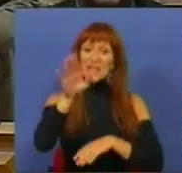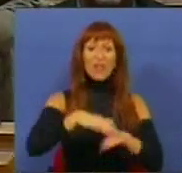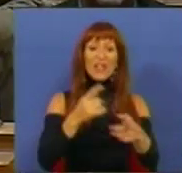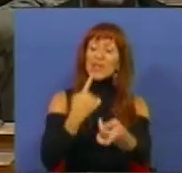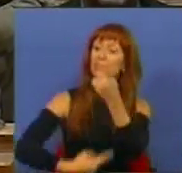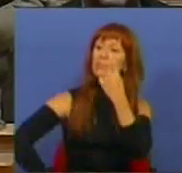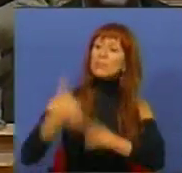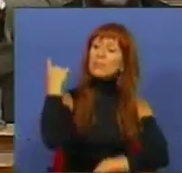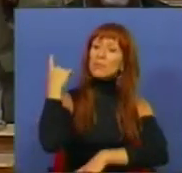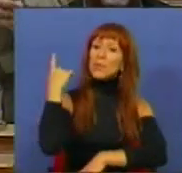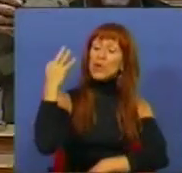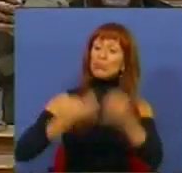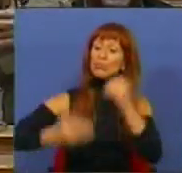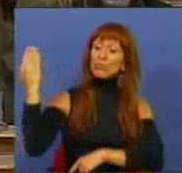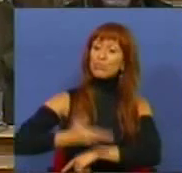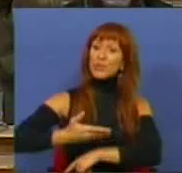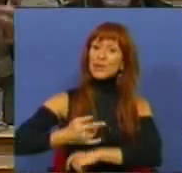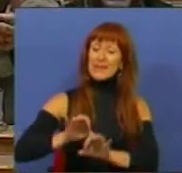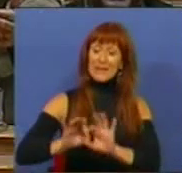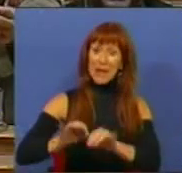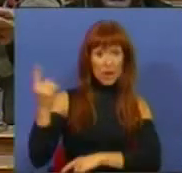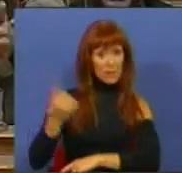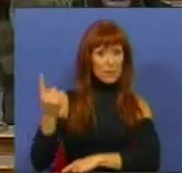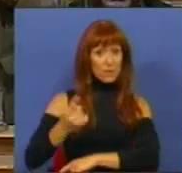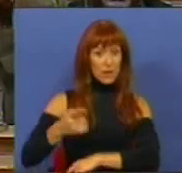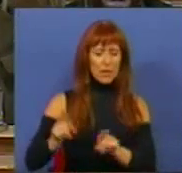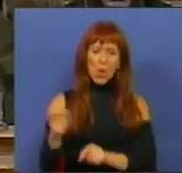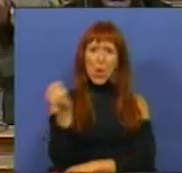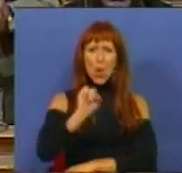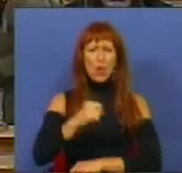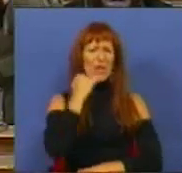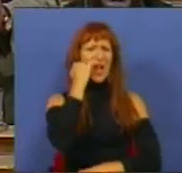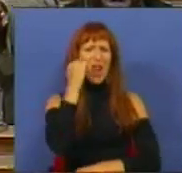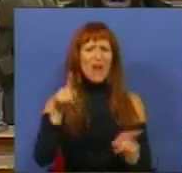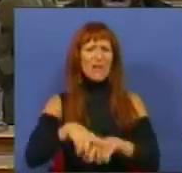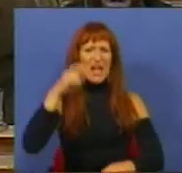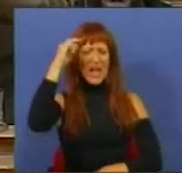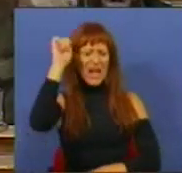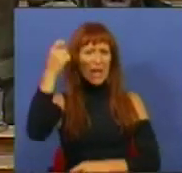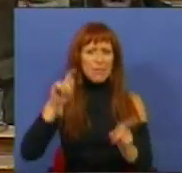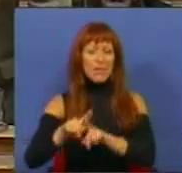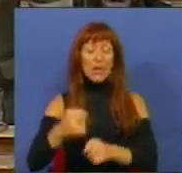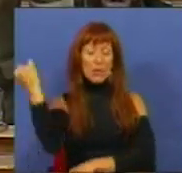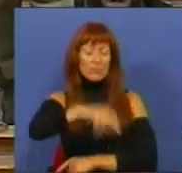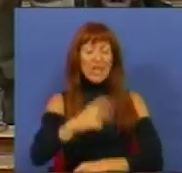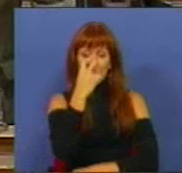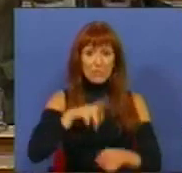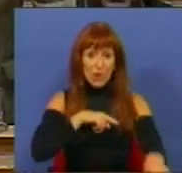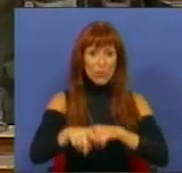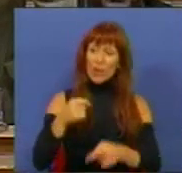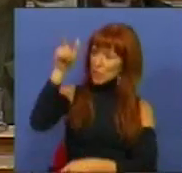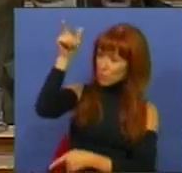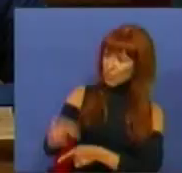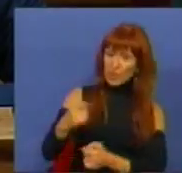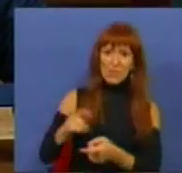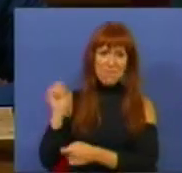queixa judicial, como é devido, contra o gravíssimo crime de espionagem política de que foi